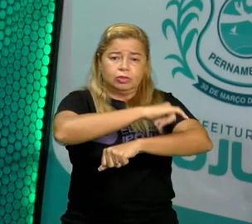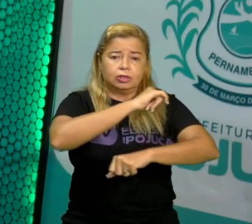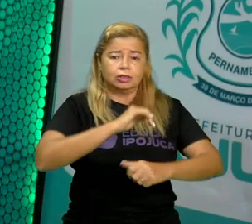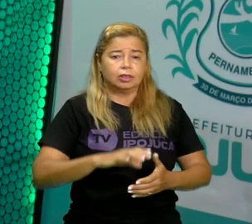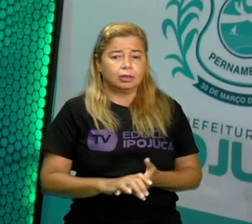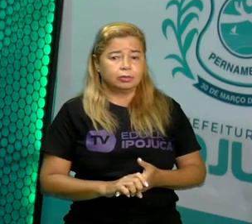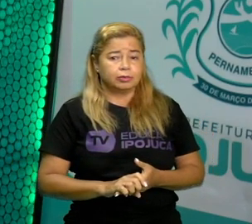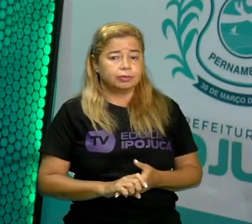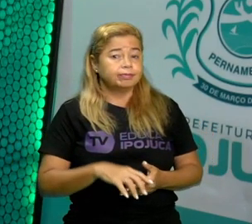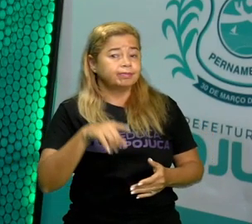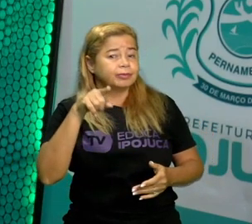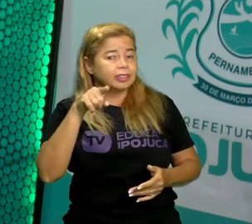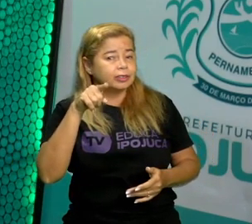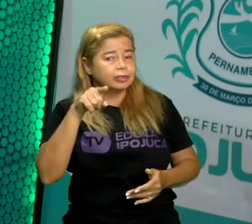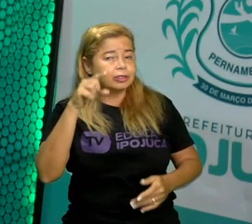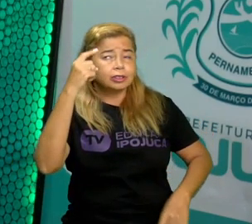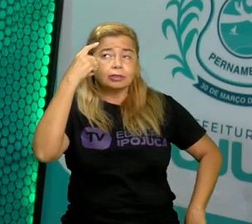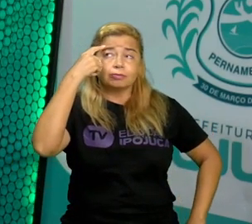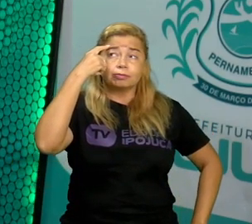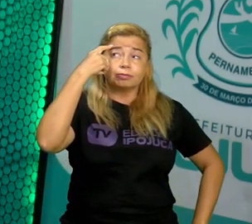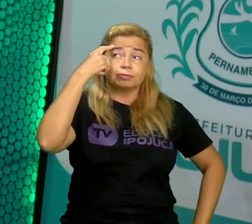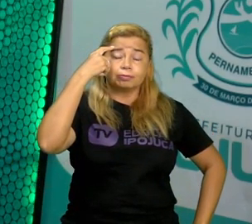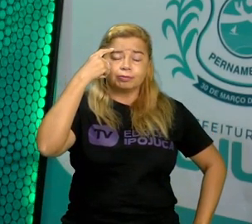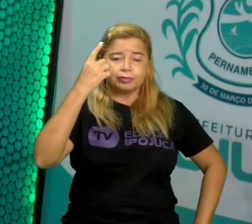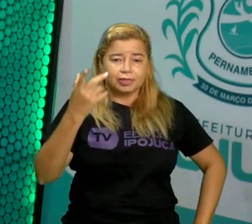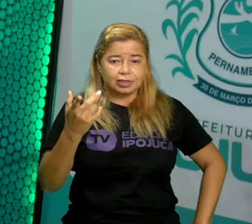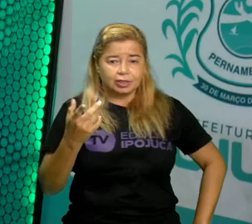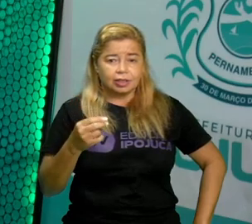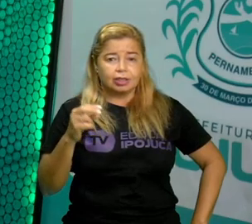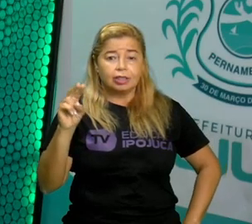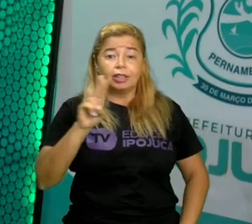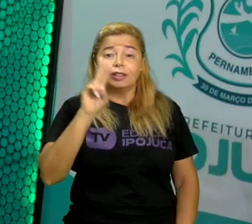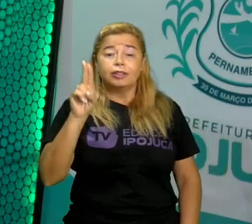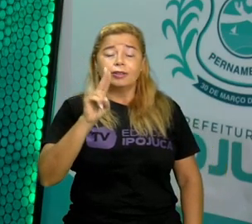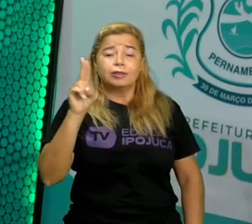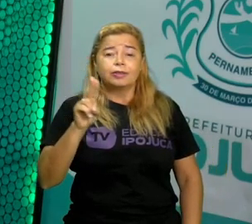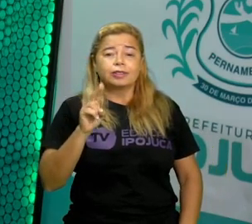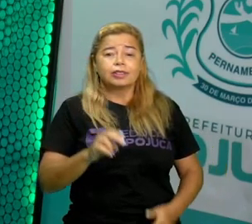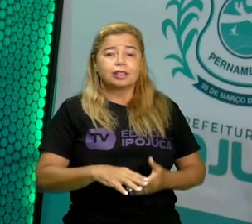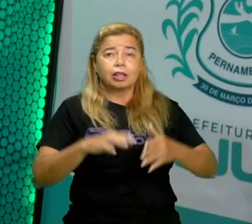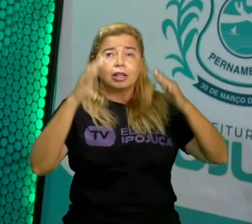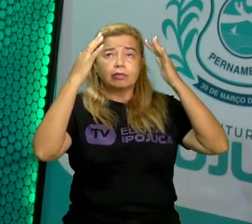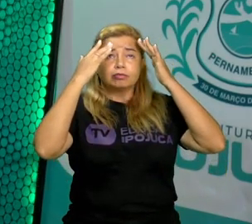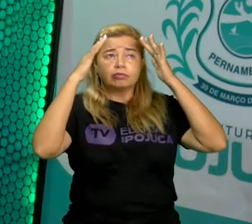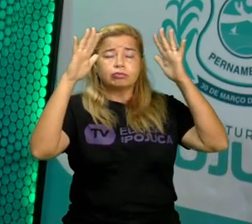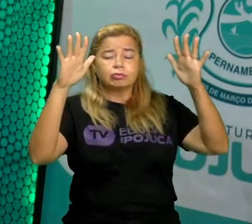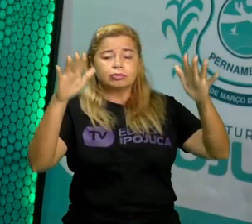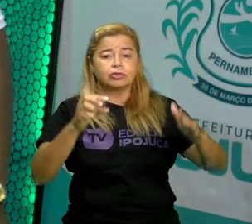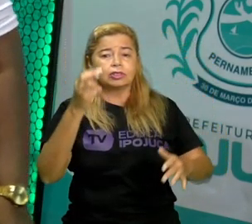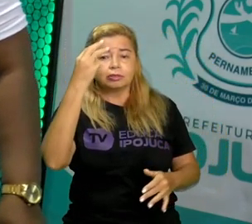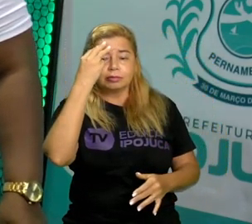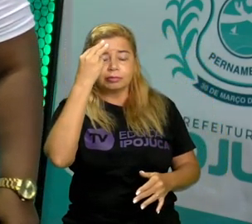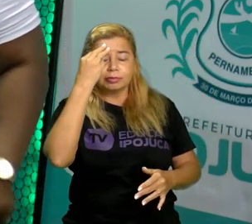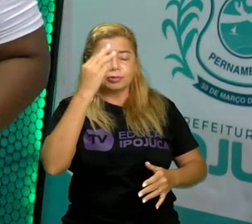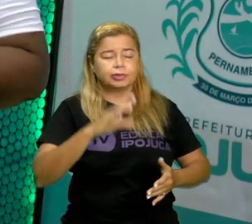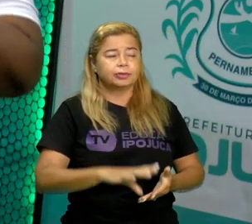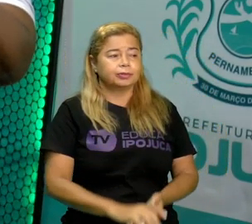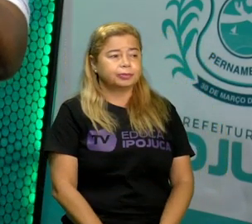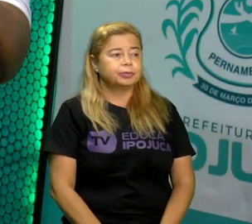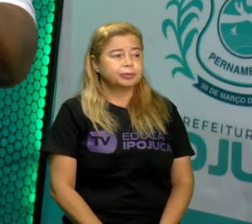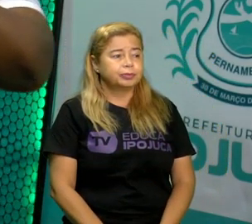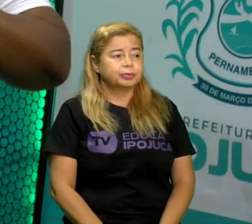Deixo para vocês aí pensarem, usarem a memória. Então vamos lá.